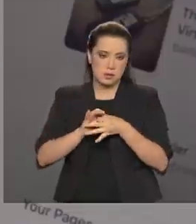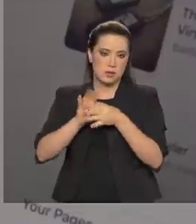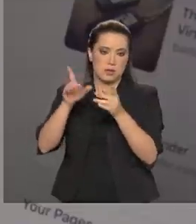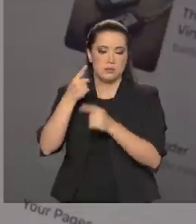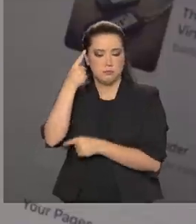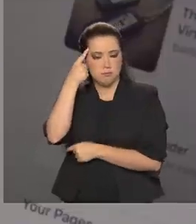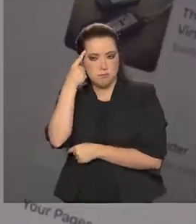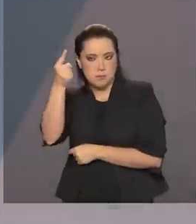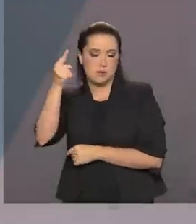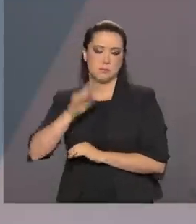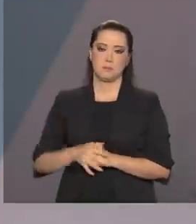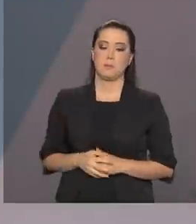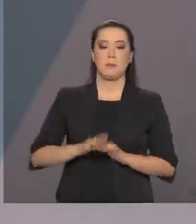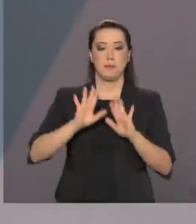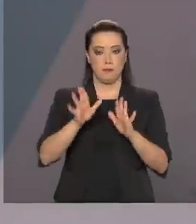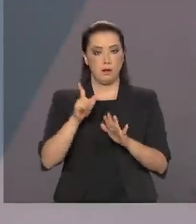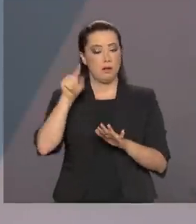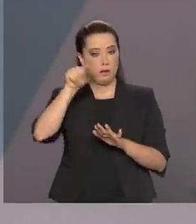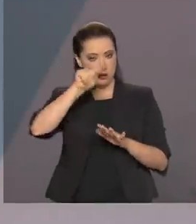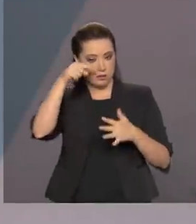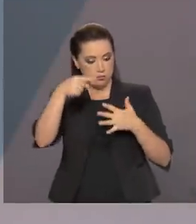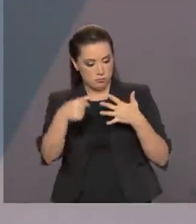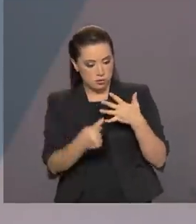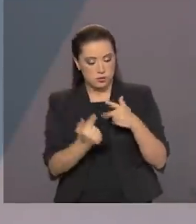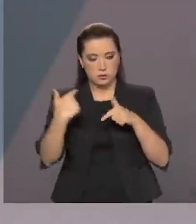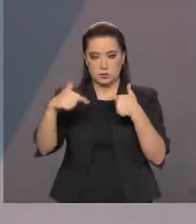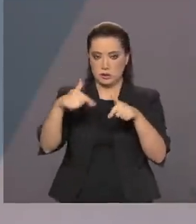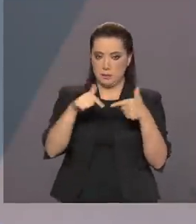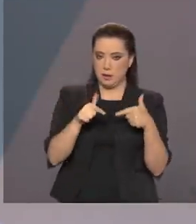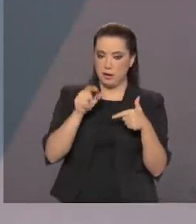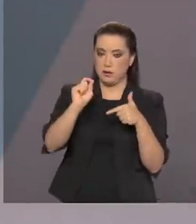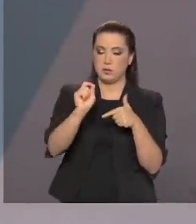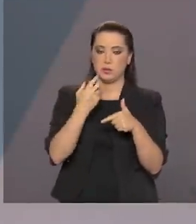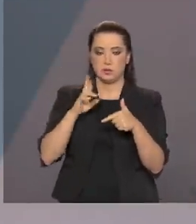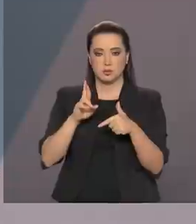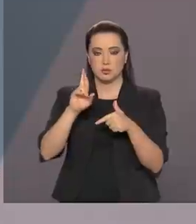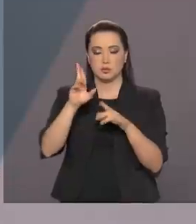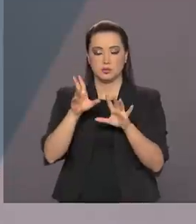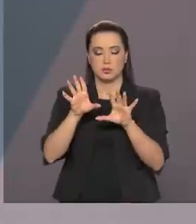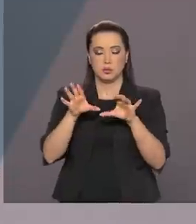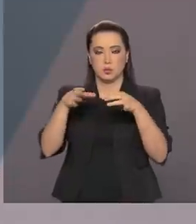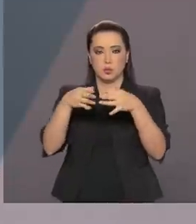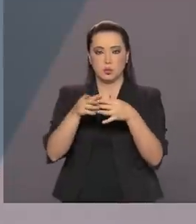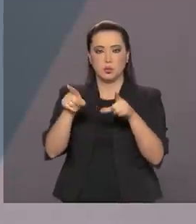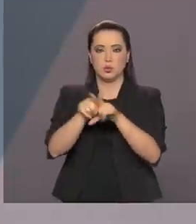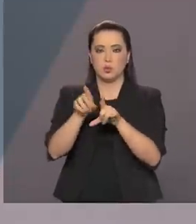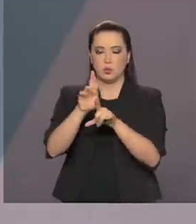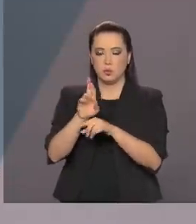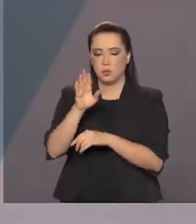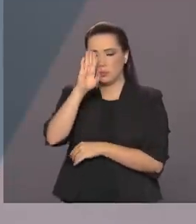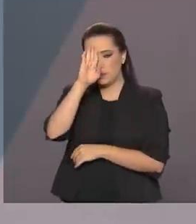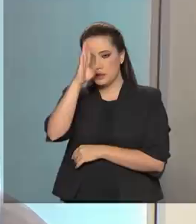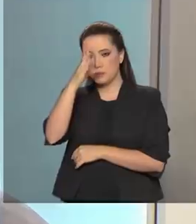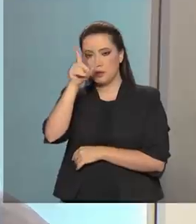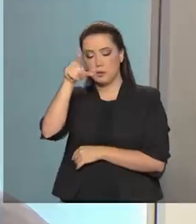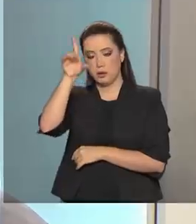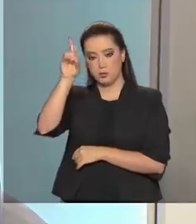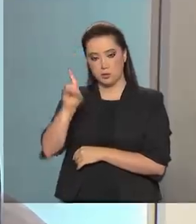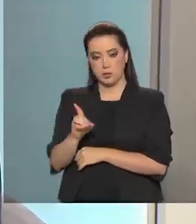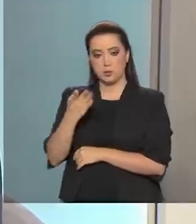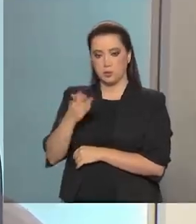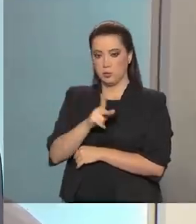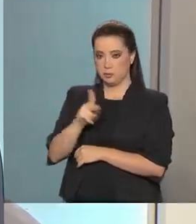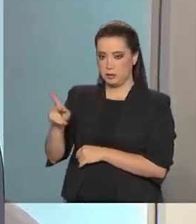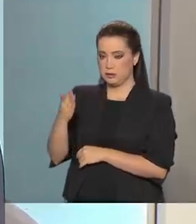personalidade. essas são as funções da Autoridade Nacional de Proteção de Dados, que tem como seu diretor e presidente, Valdemar